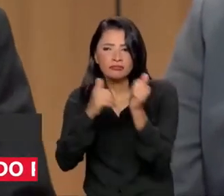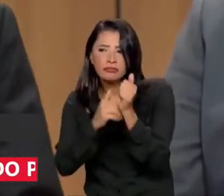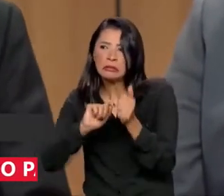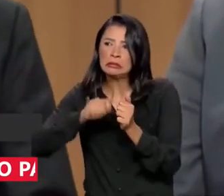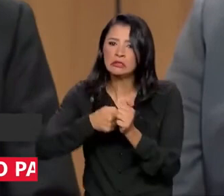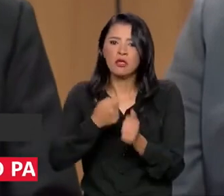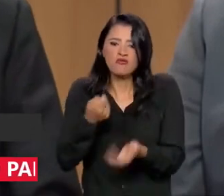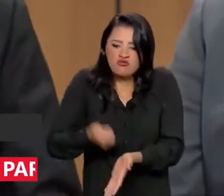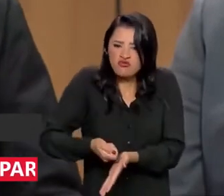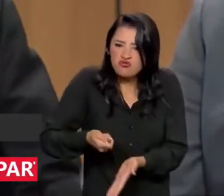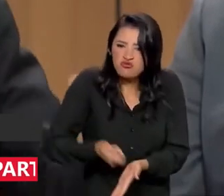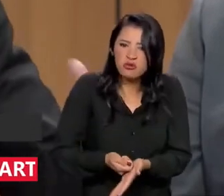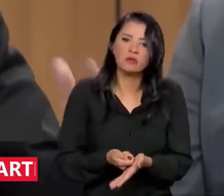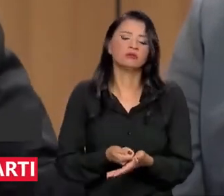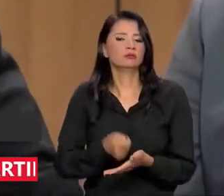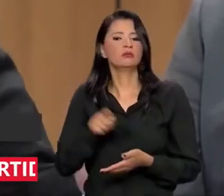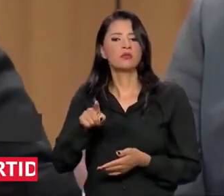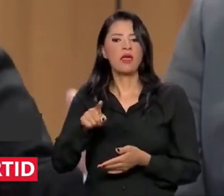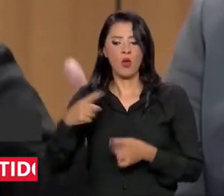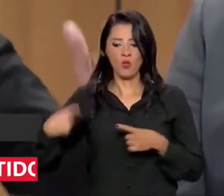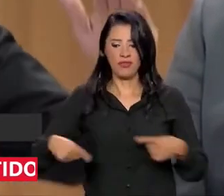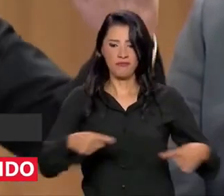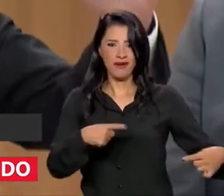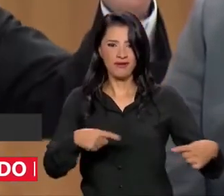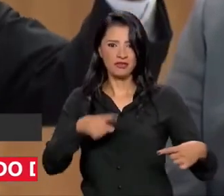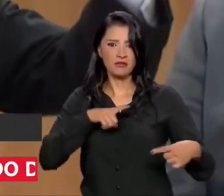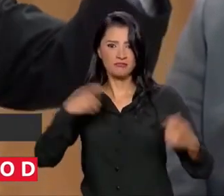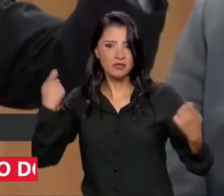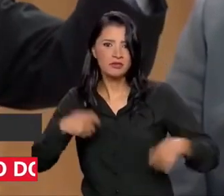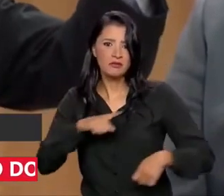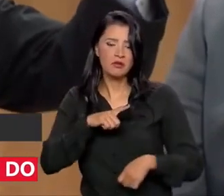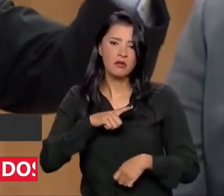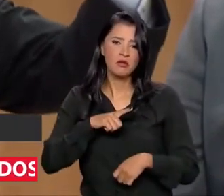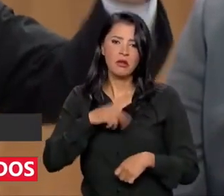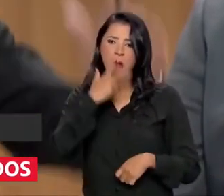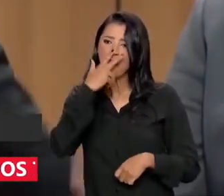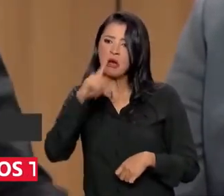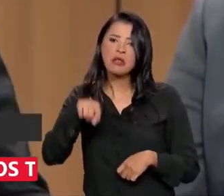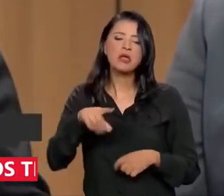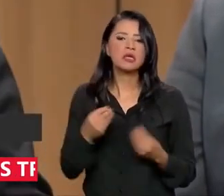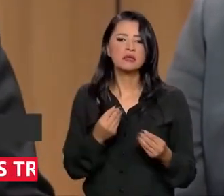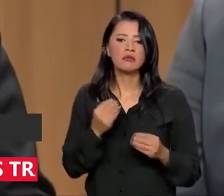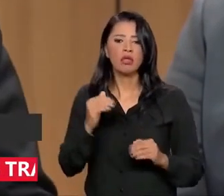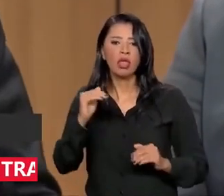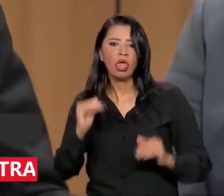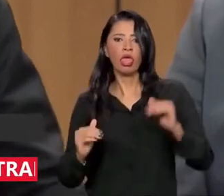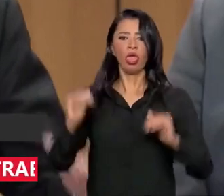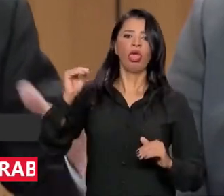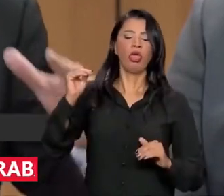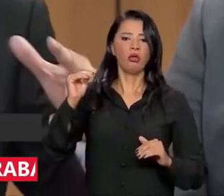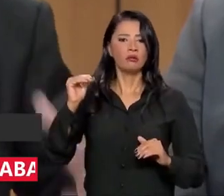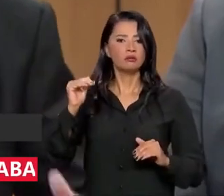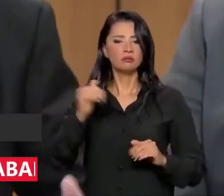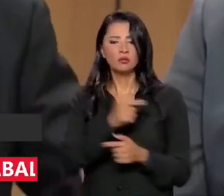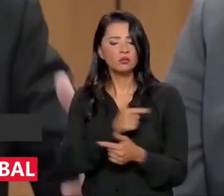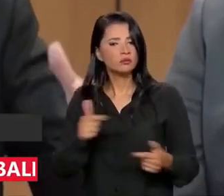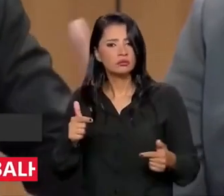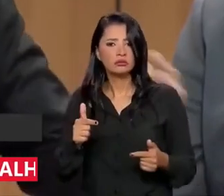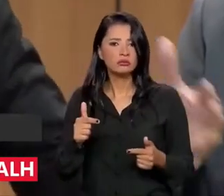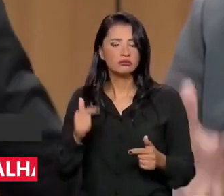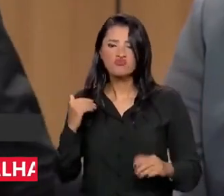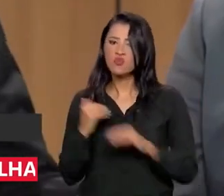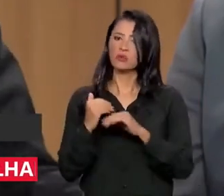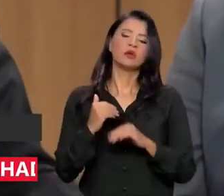opressiva, em que o debate, ele está absolutamente assimétrico. O que